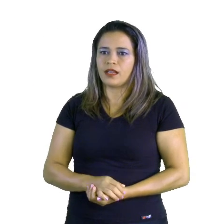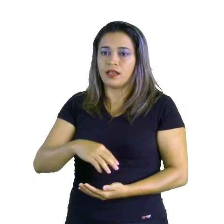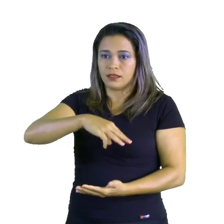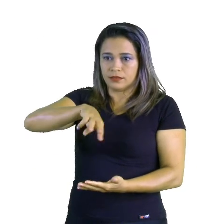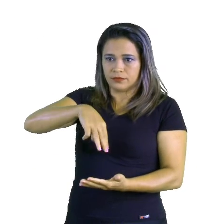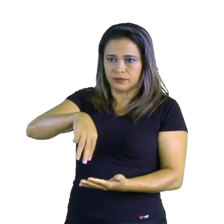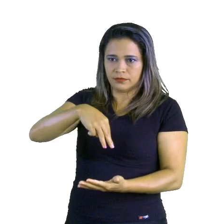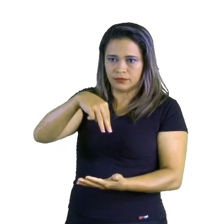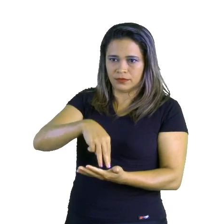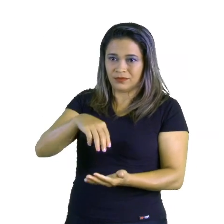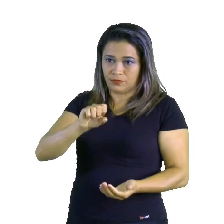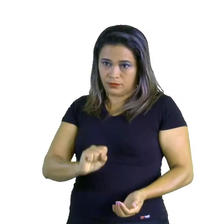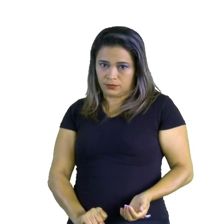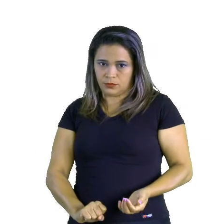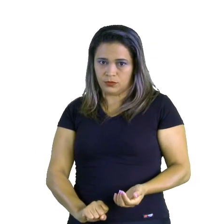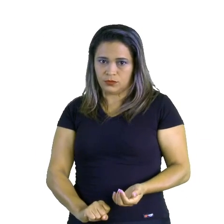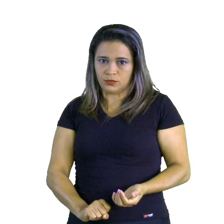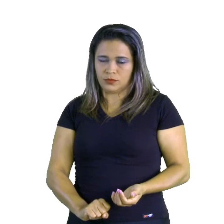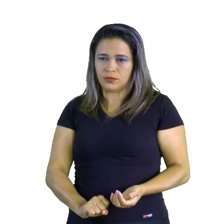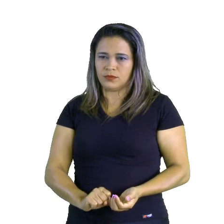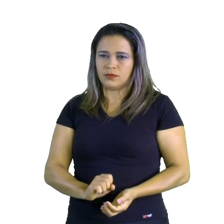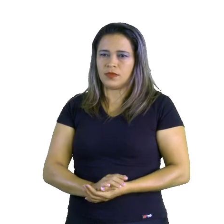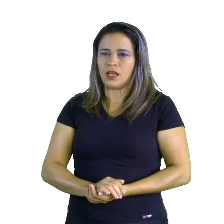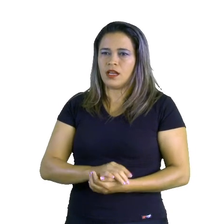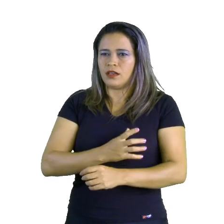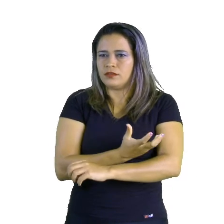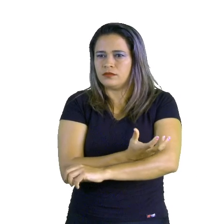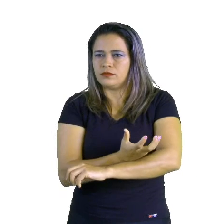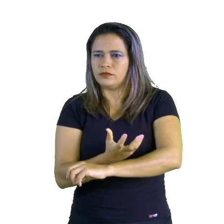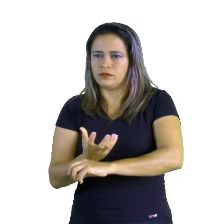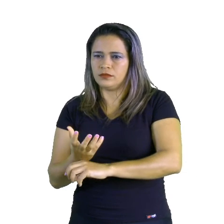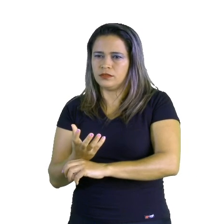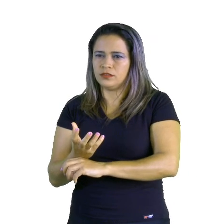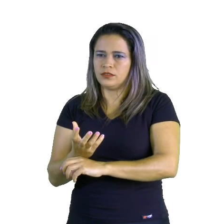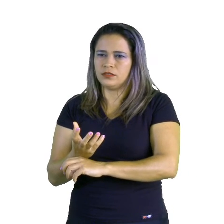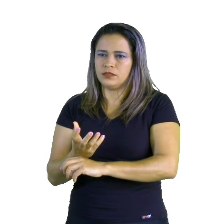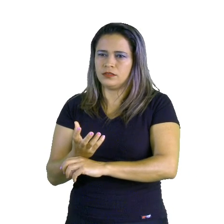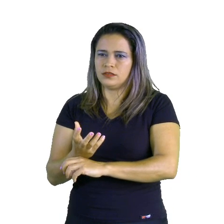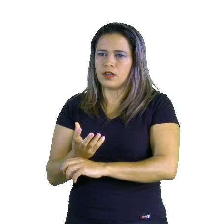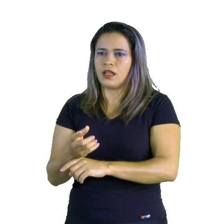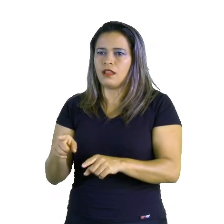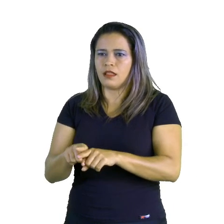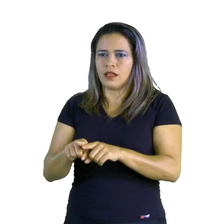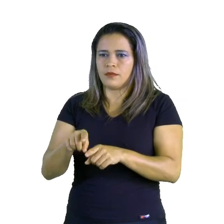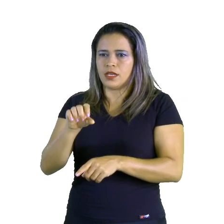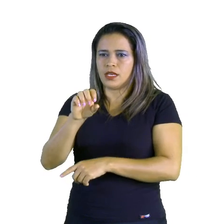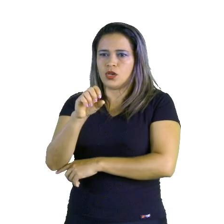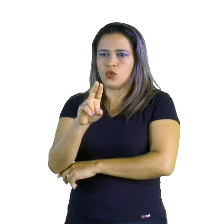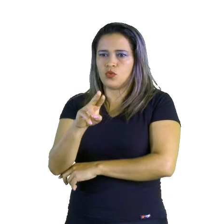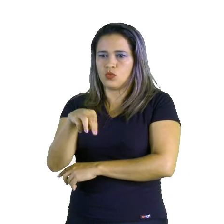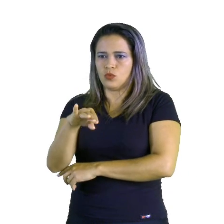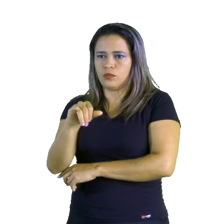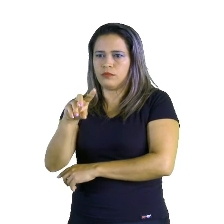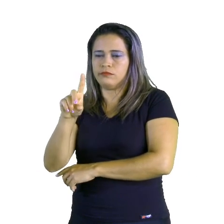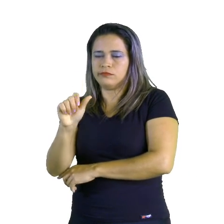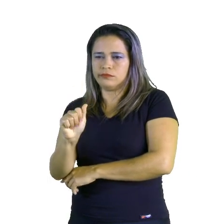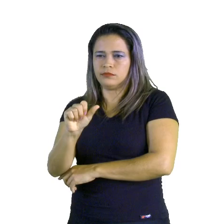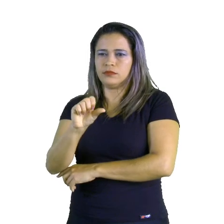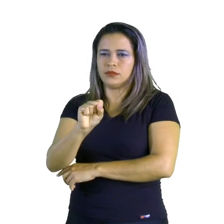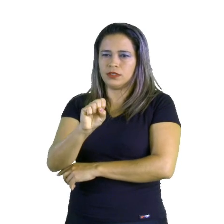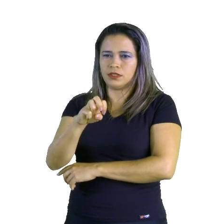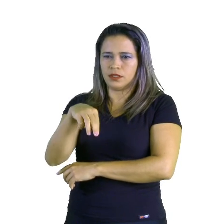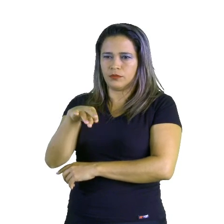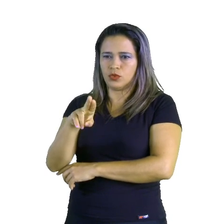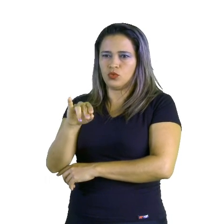vegetação predominante nas florestas tropicais, nas áreas úmidas e nas áreas semiúmidas. Temos as savanas.